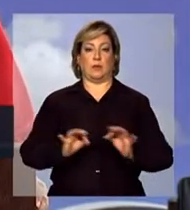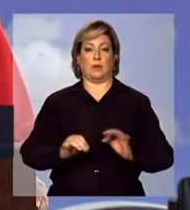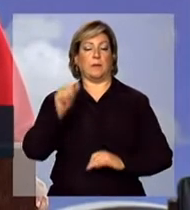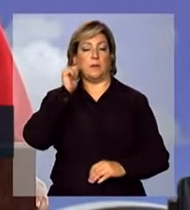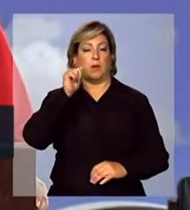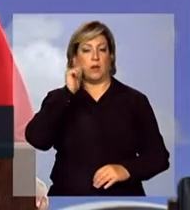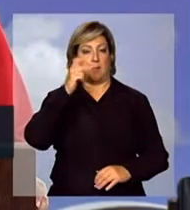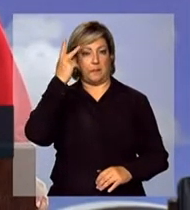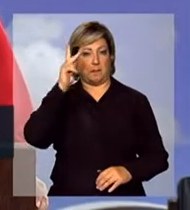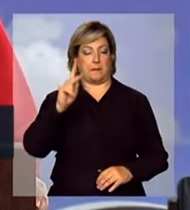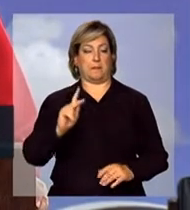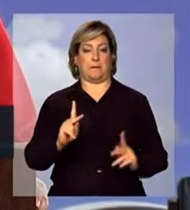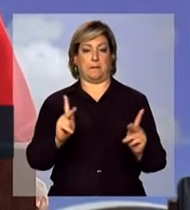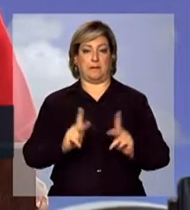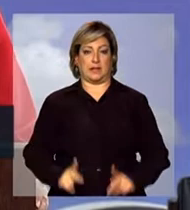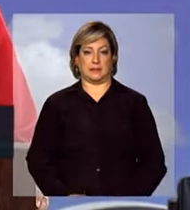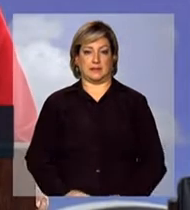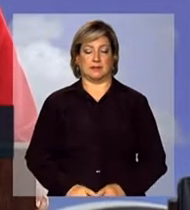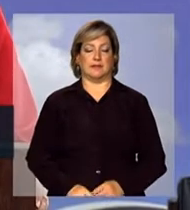Paz.